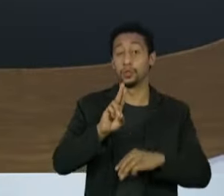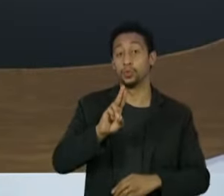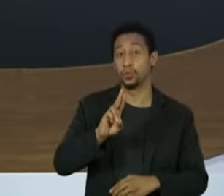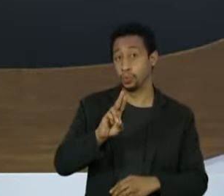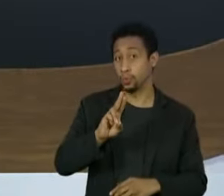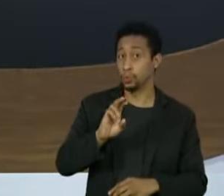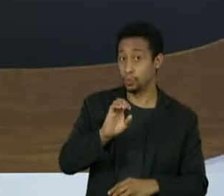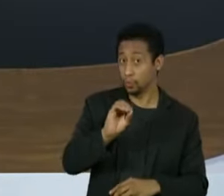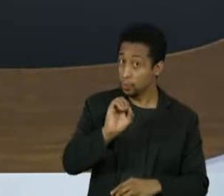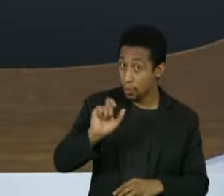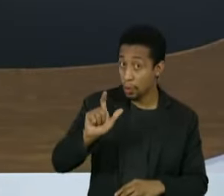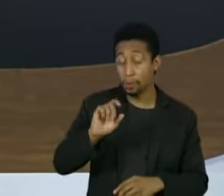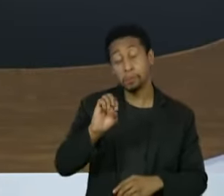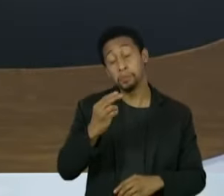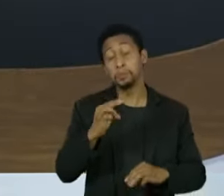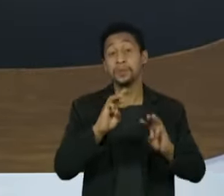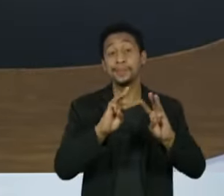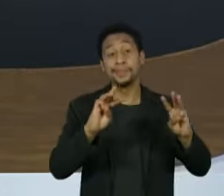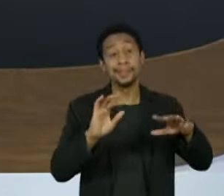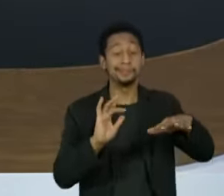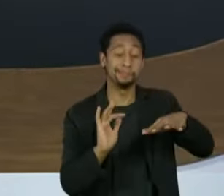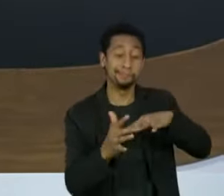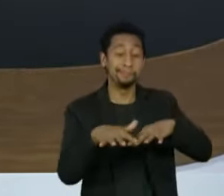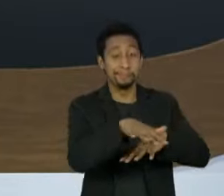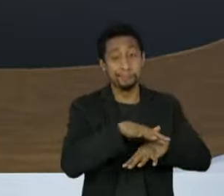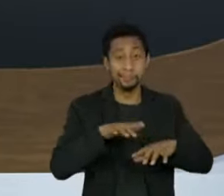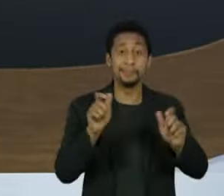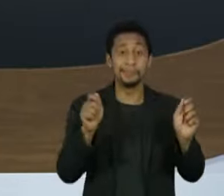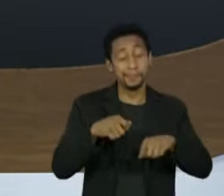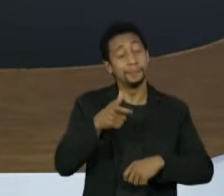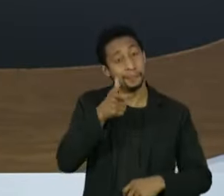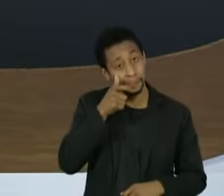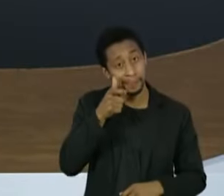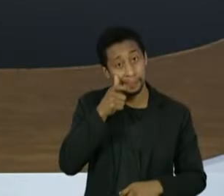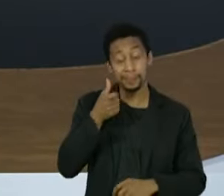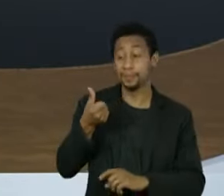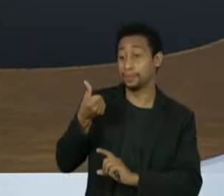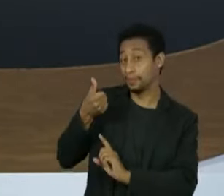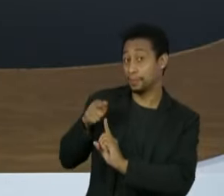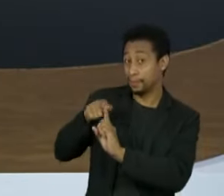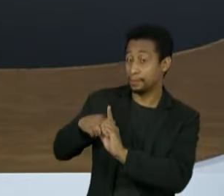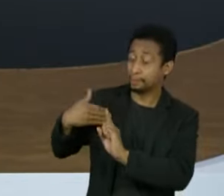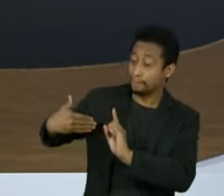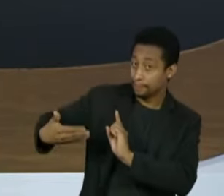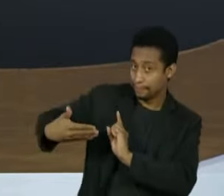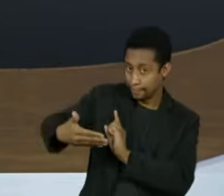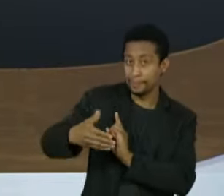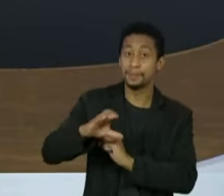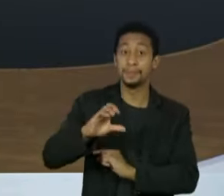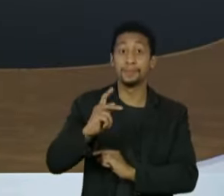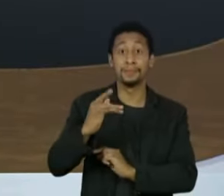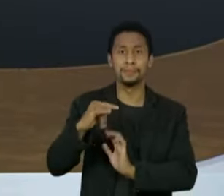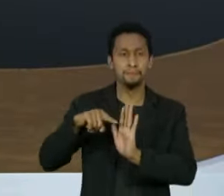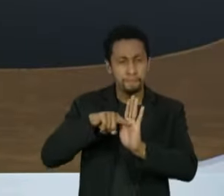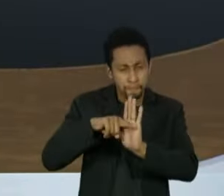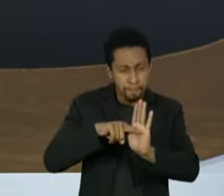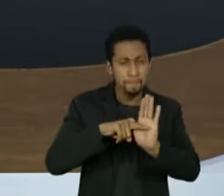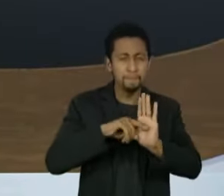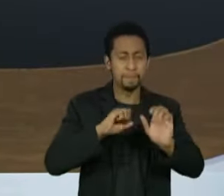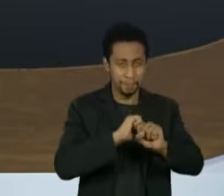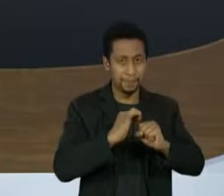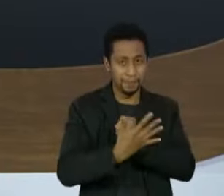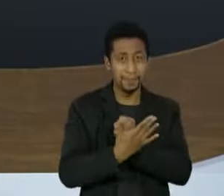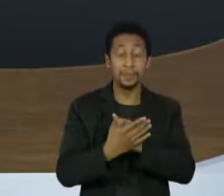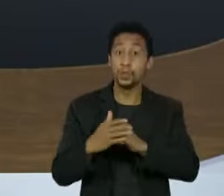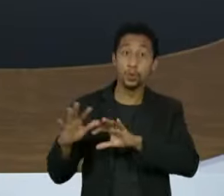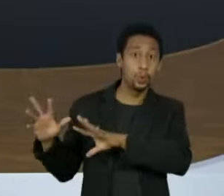plataformas digitais. Nos últimos seis meses, a CPI da pandemia mobilizou o Brasil. Agora